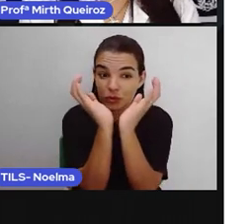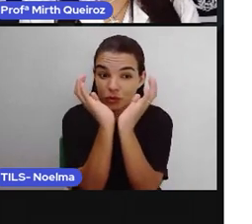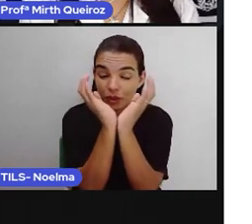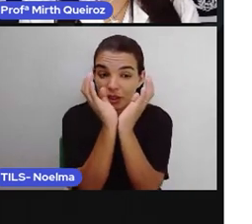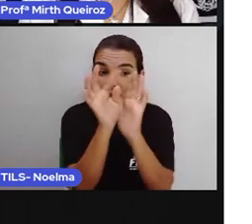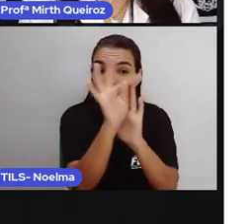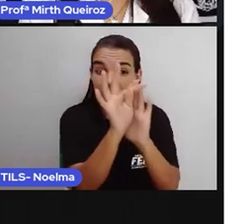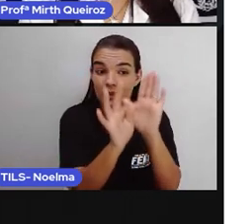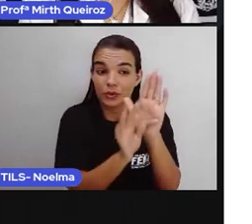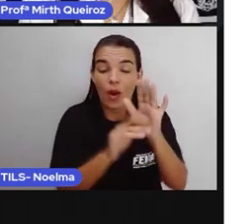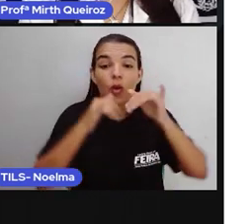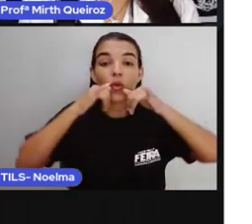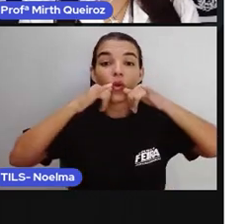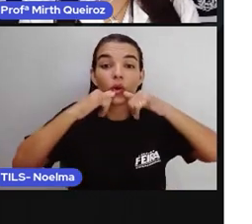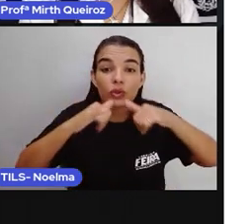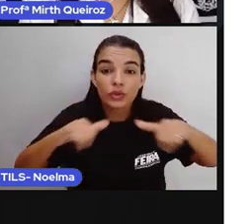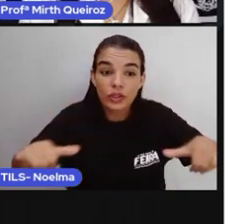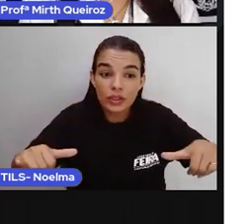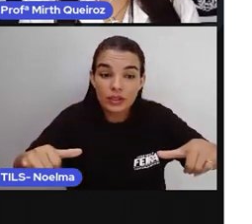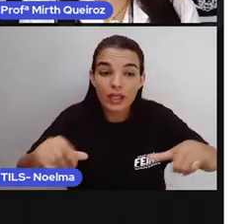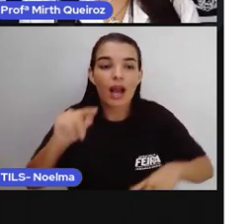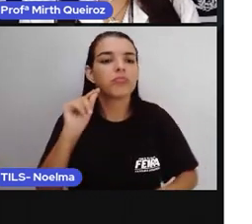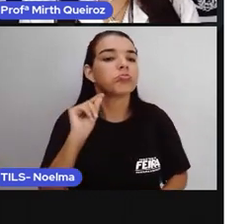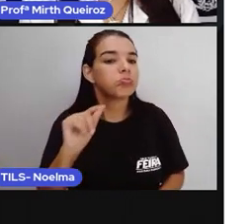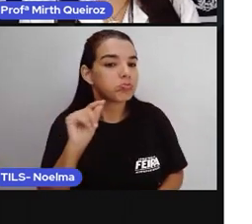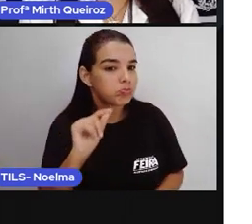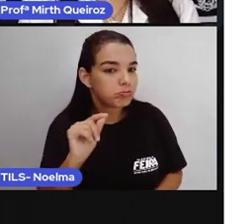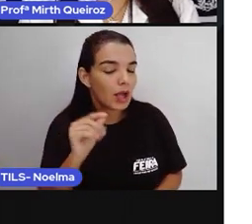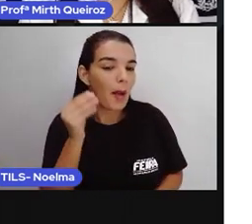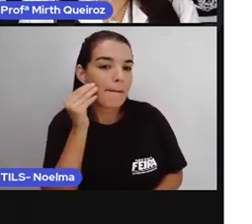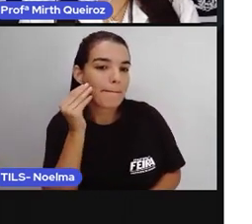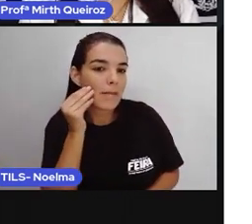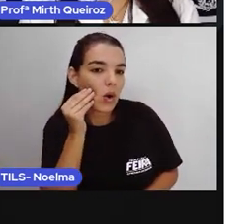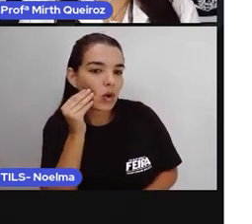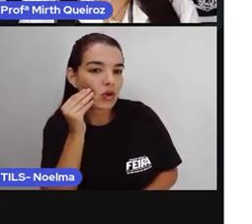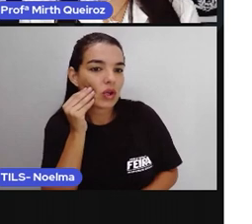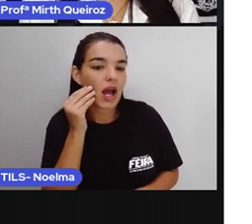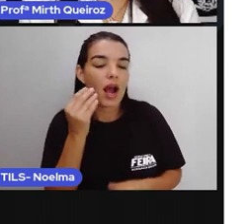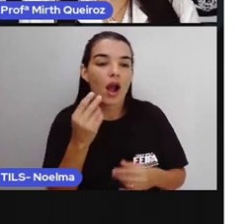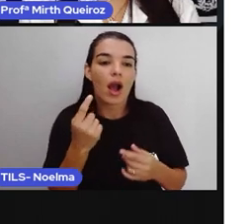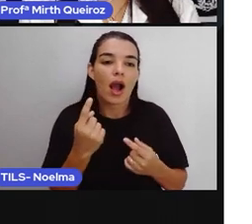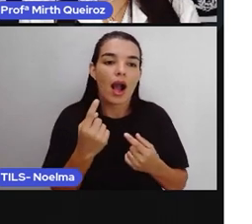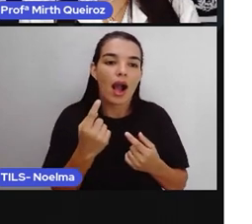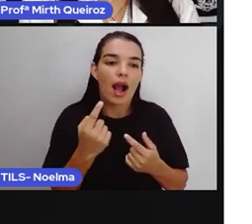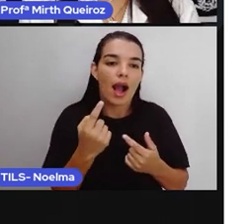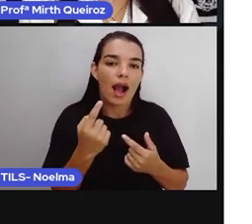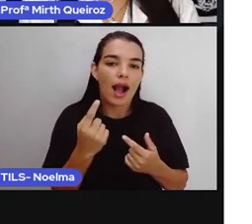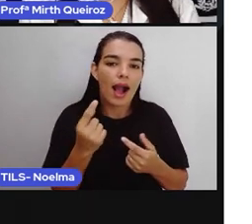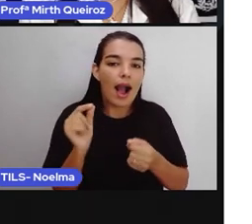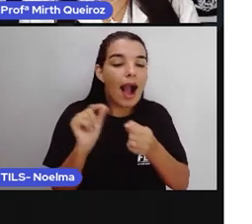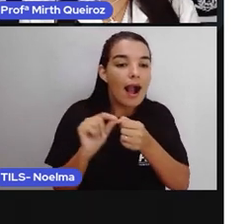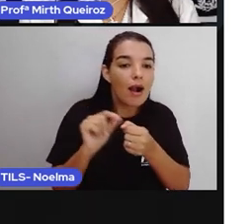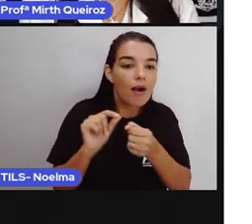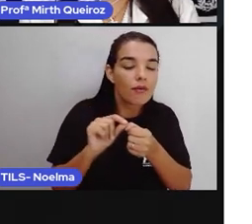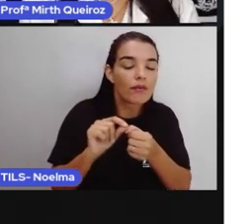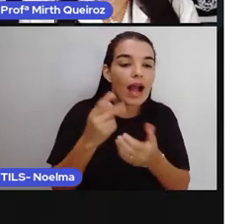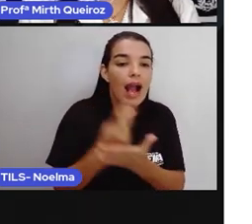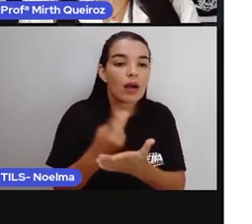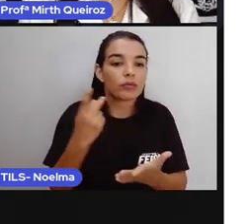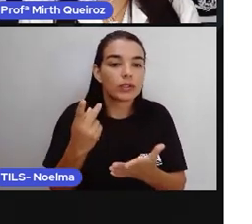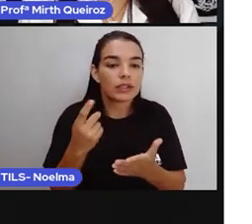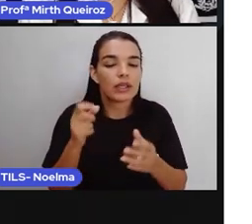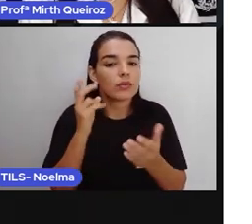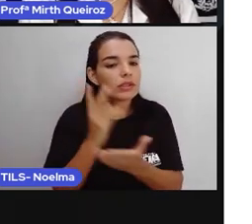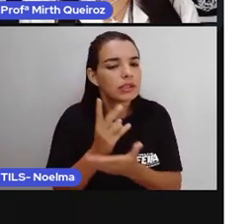notícia é um texto que divulga um fato ou acontecimento veiculado principalmente por jornais,